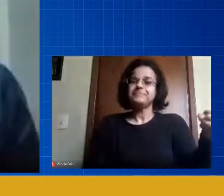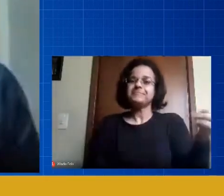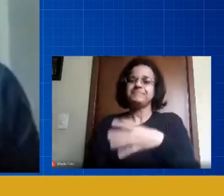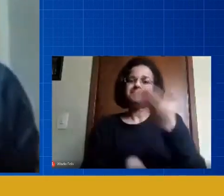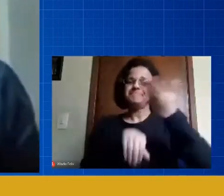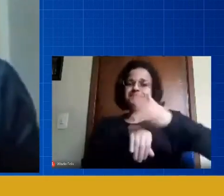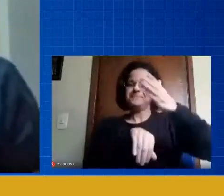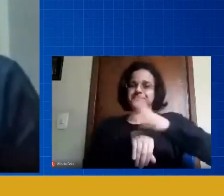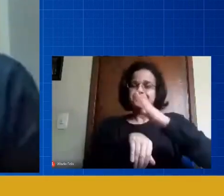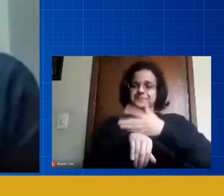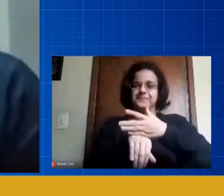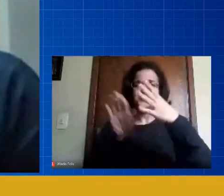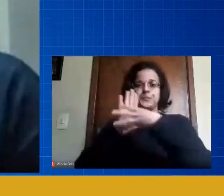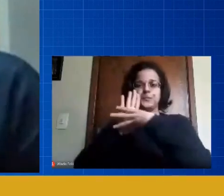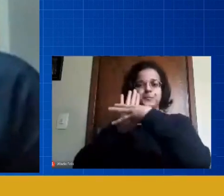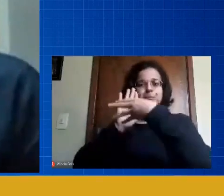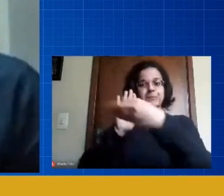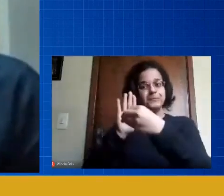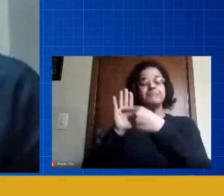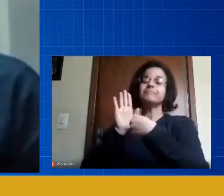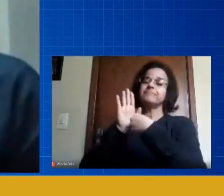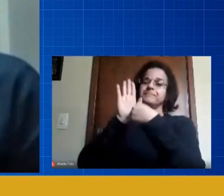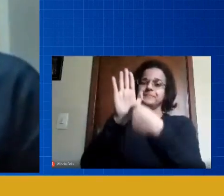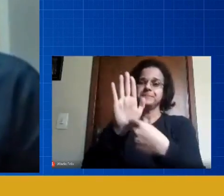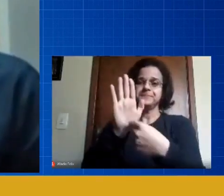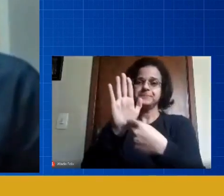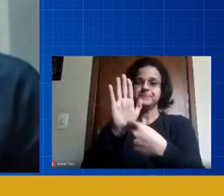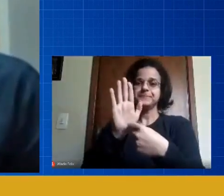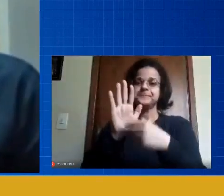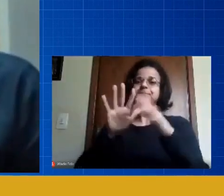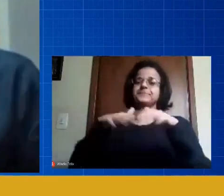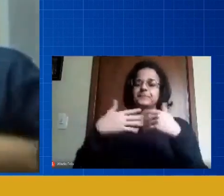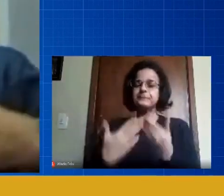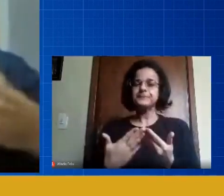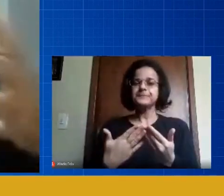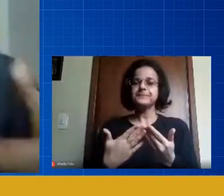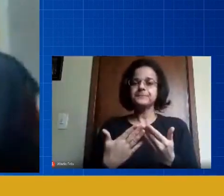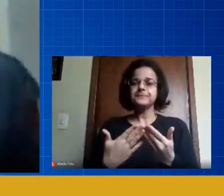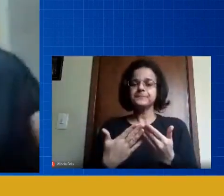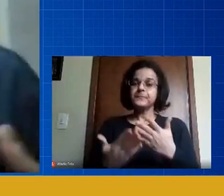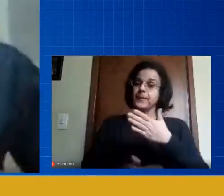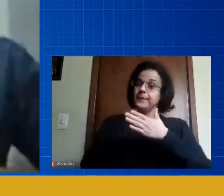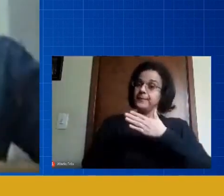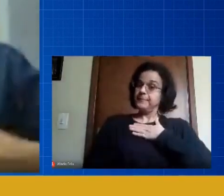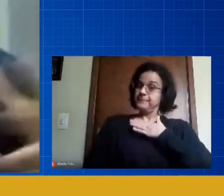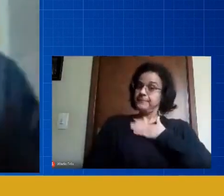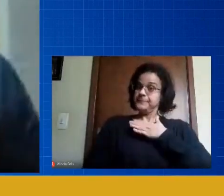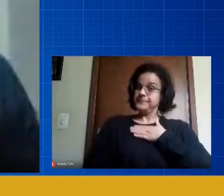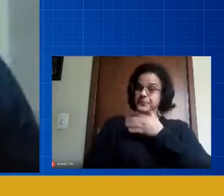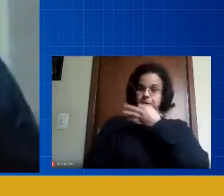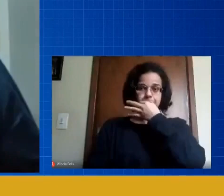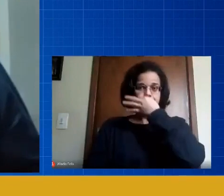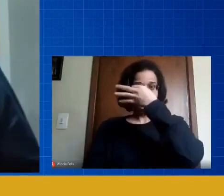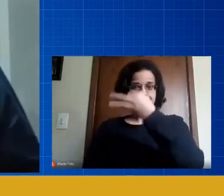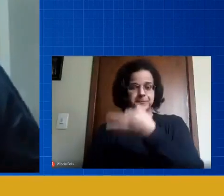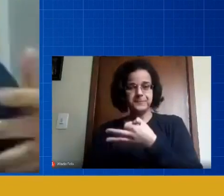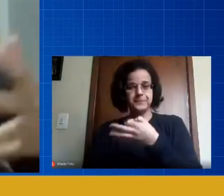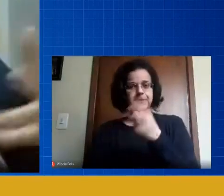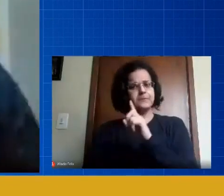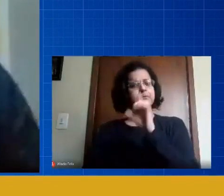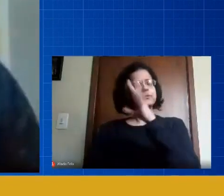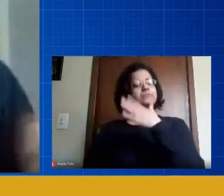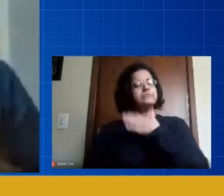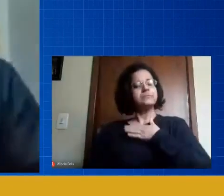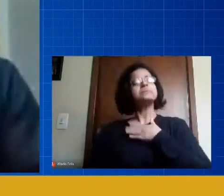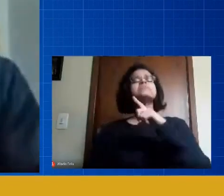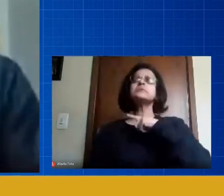novo modelo tá vindo por aí então assim na minha opinião não é não só minha como